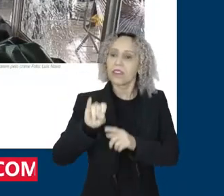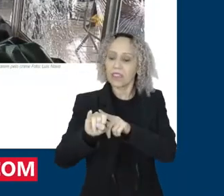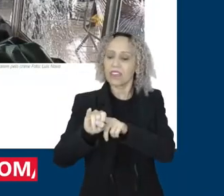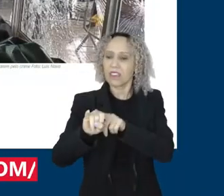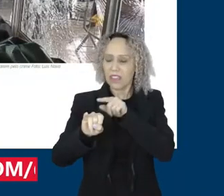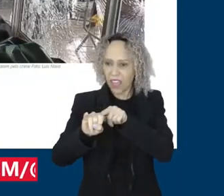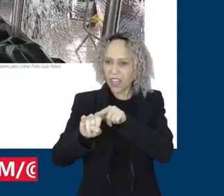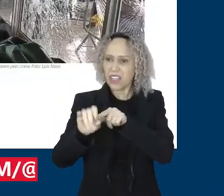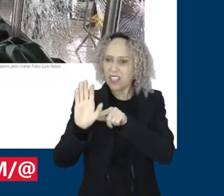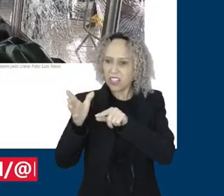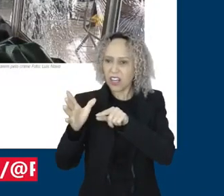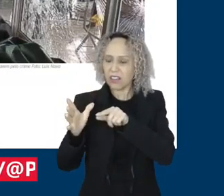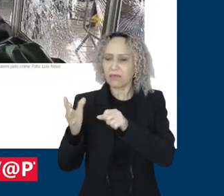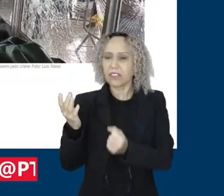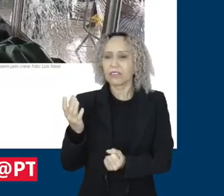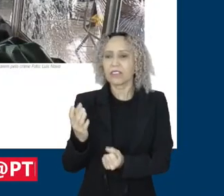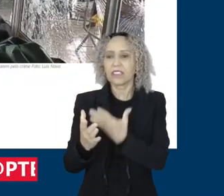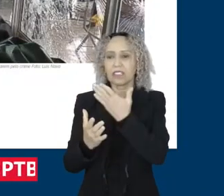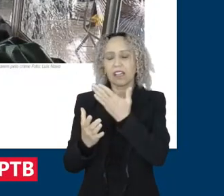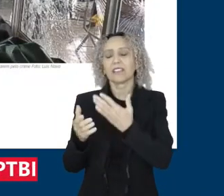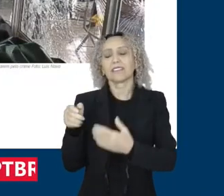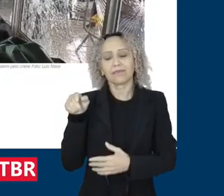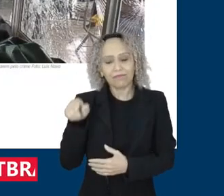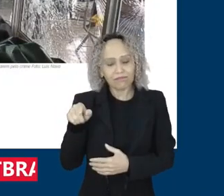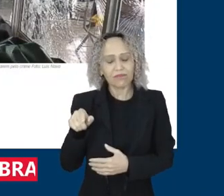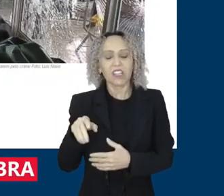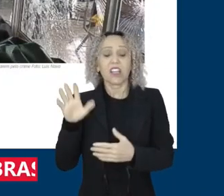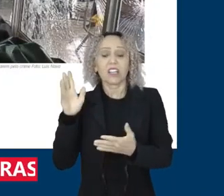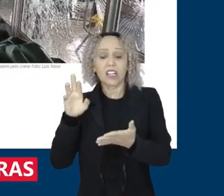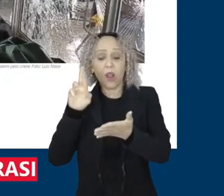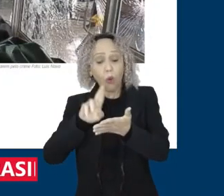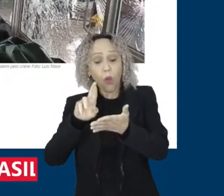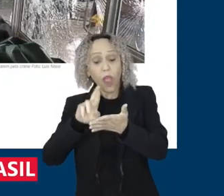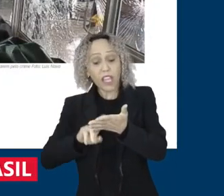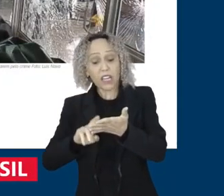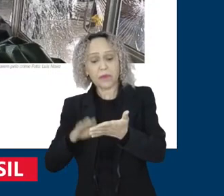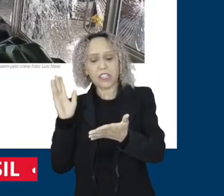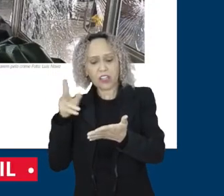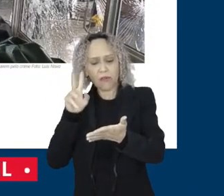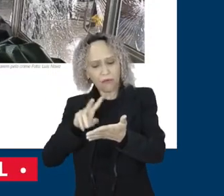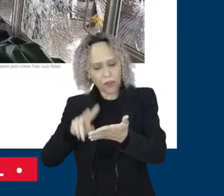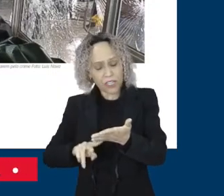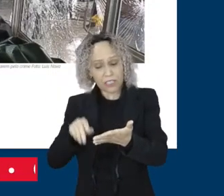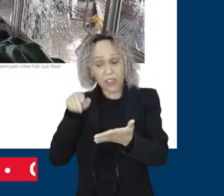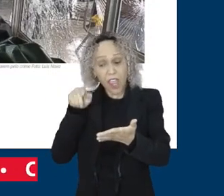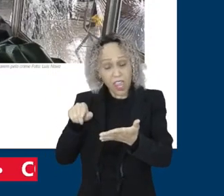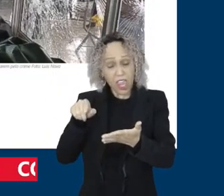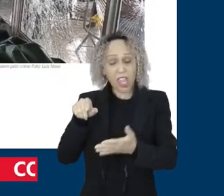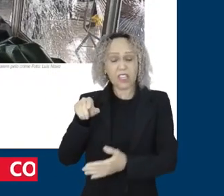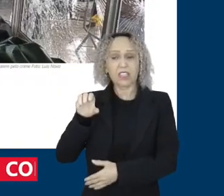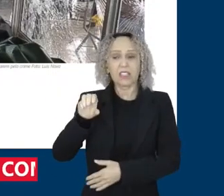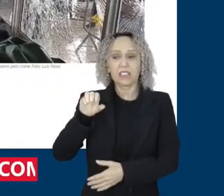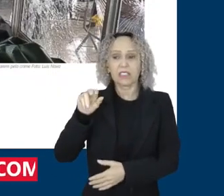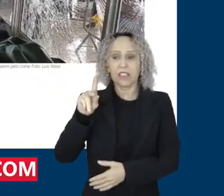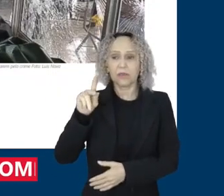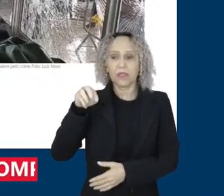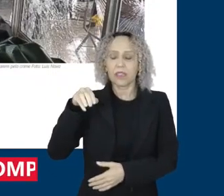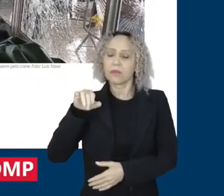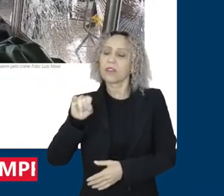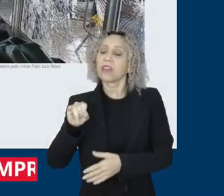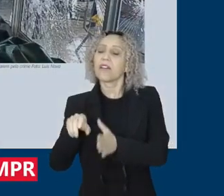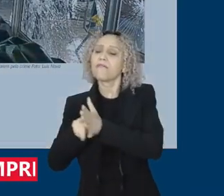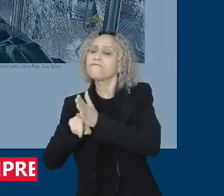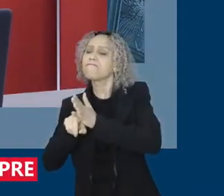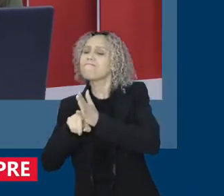criada, né? Porque já foi lido o requerimento e ela vai investigar os atos golpistas do 8 de janeiro. Eu queria que o senhor